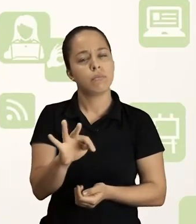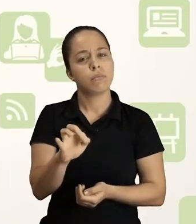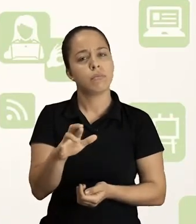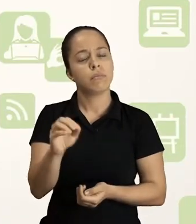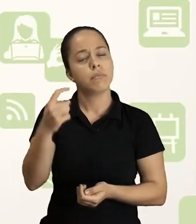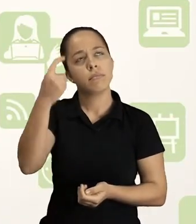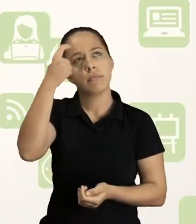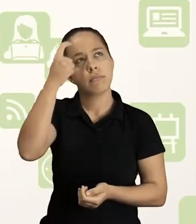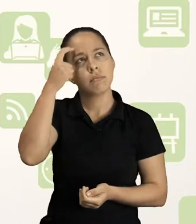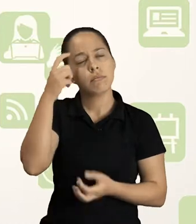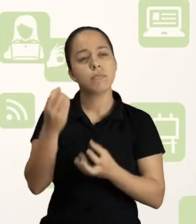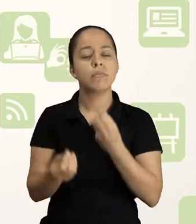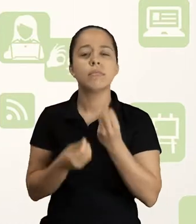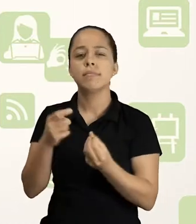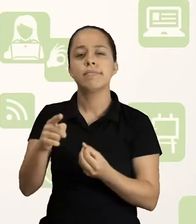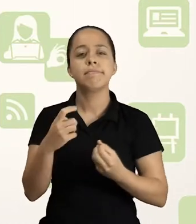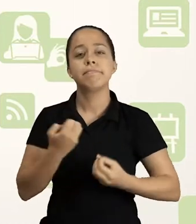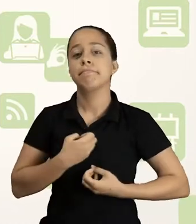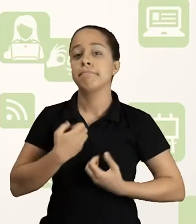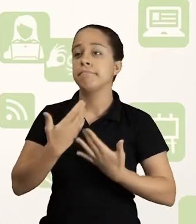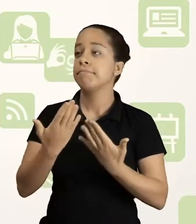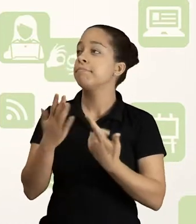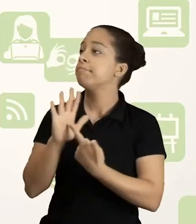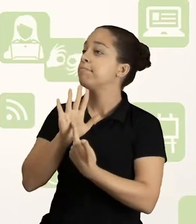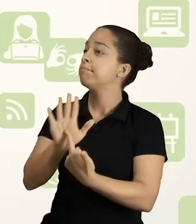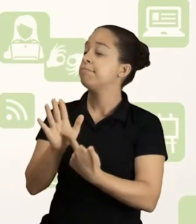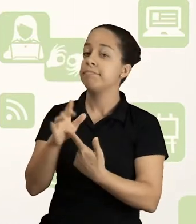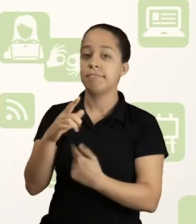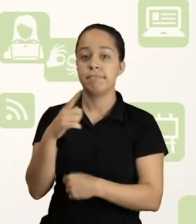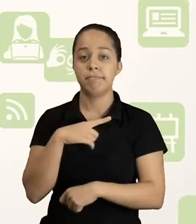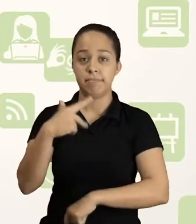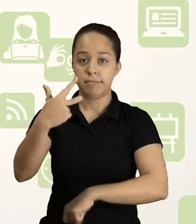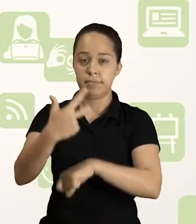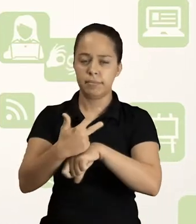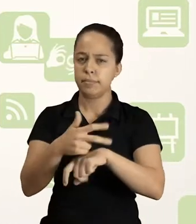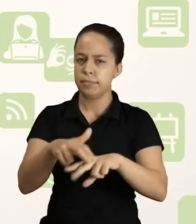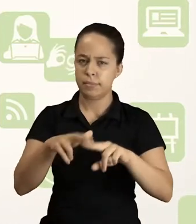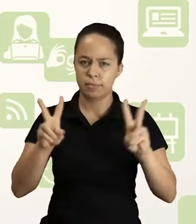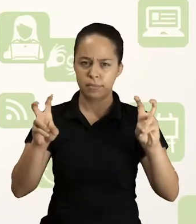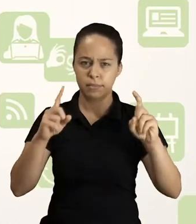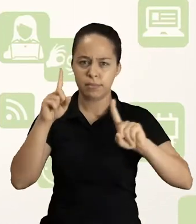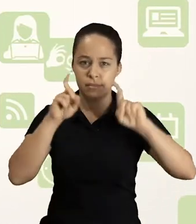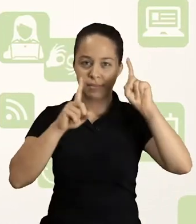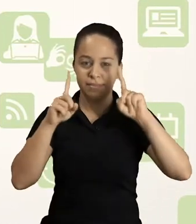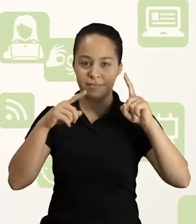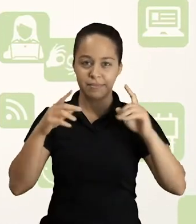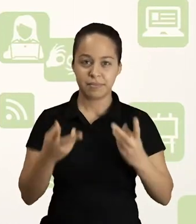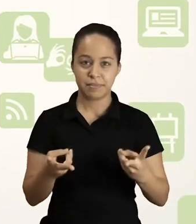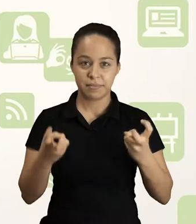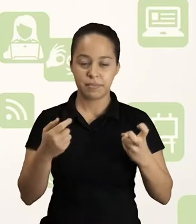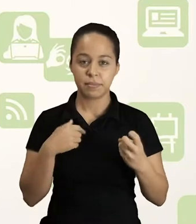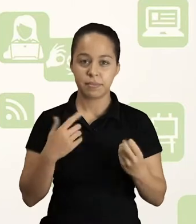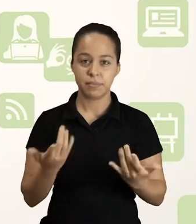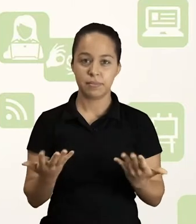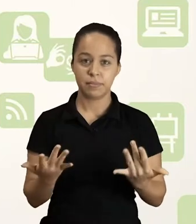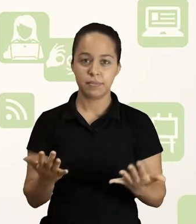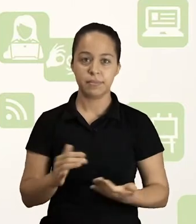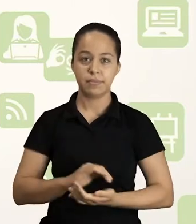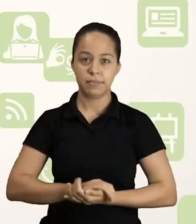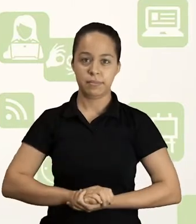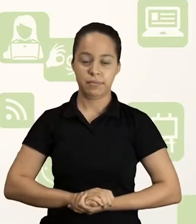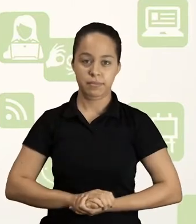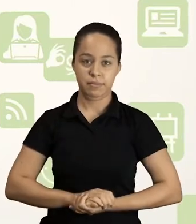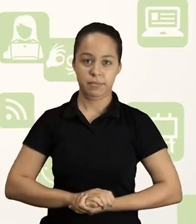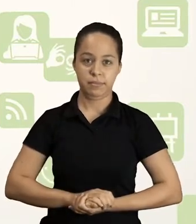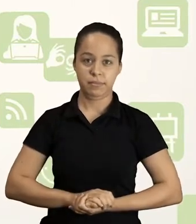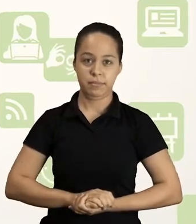seu roteiro e pense qual será a melhor maneira de se expressar diante das câmeras. Por falar em expressão, perceberam